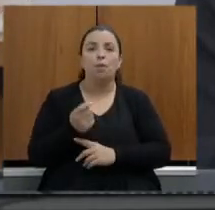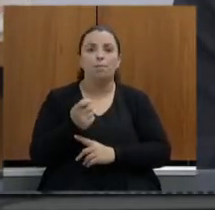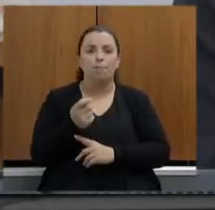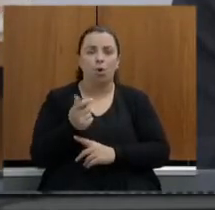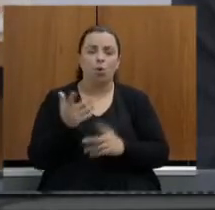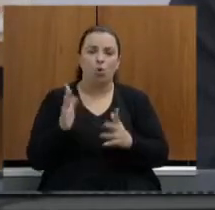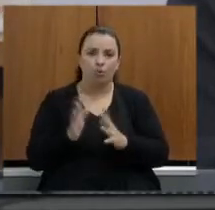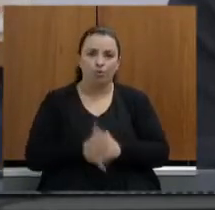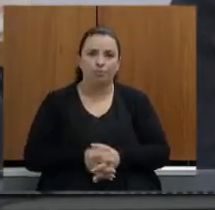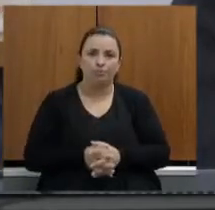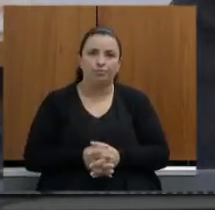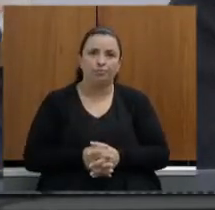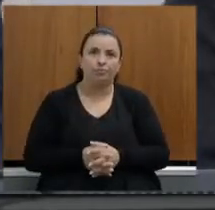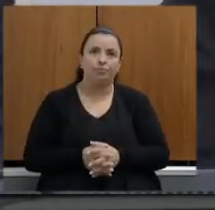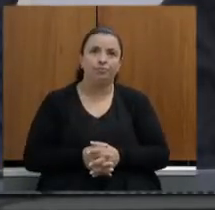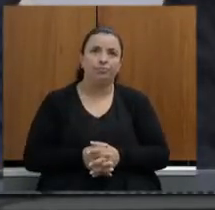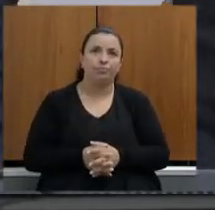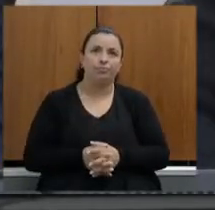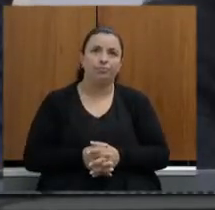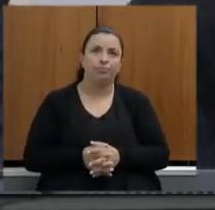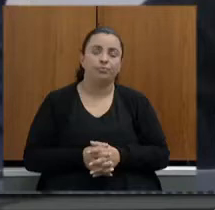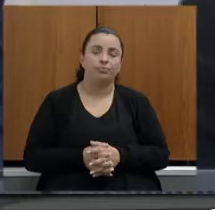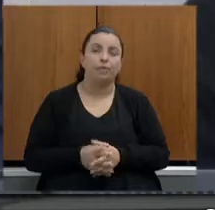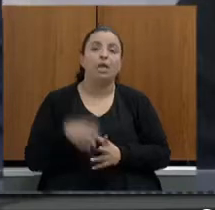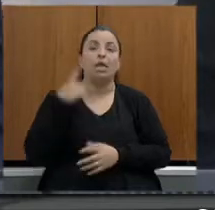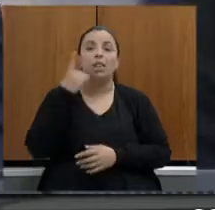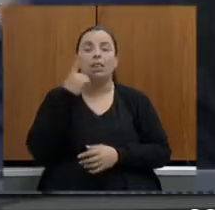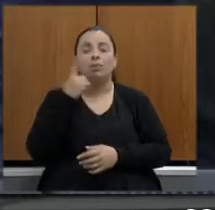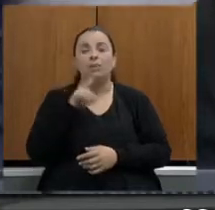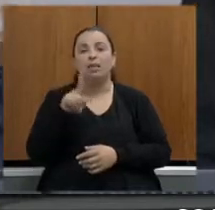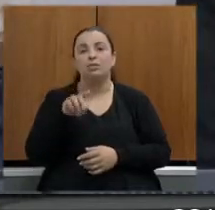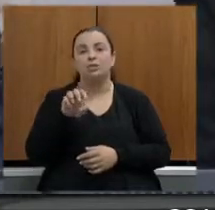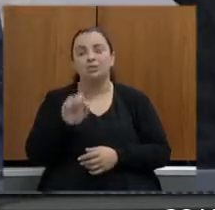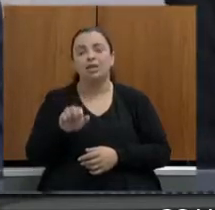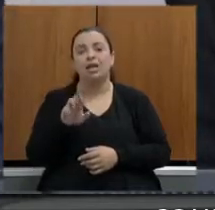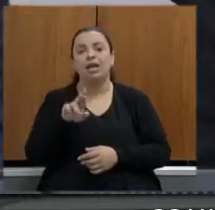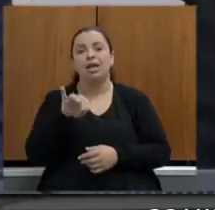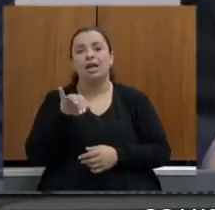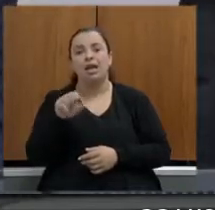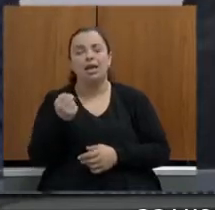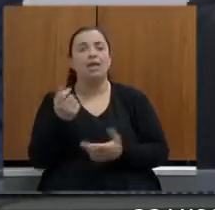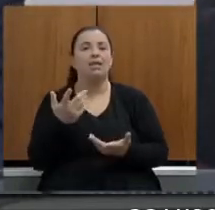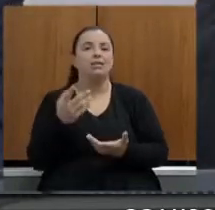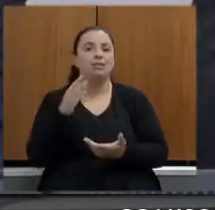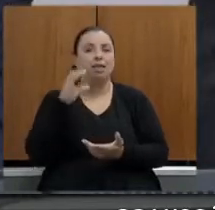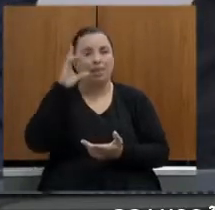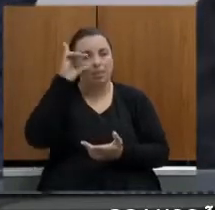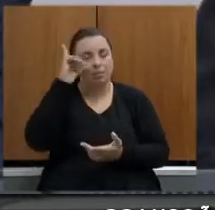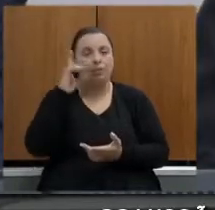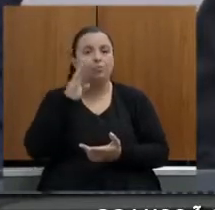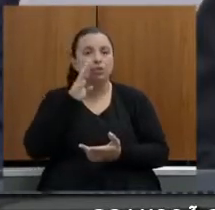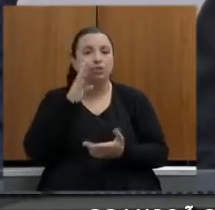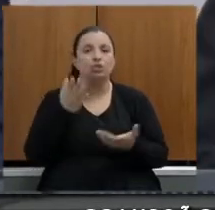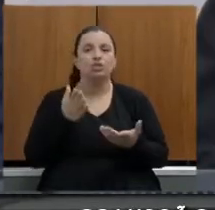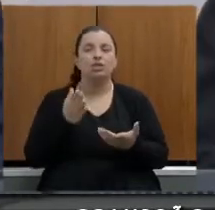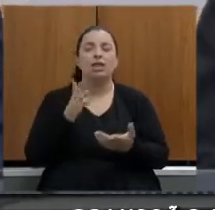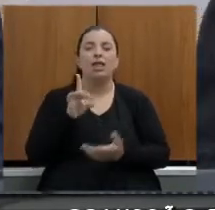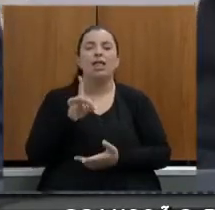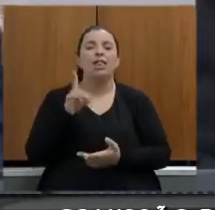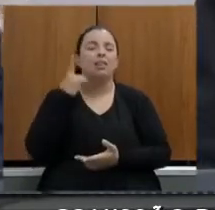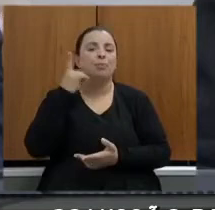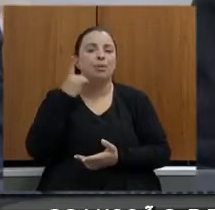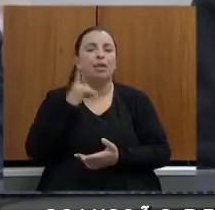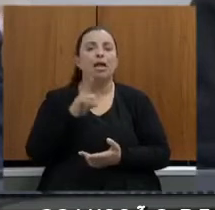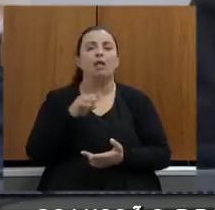casa deputada Celis deputado Zé Reis deputado Charles deputado Mauro Tramonte me mandou uma mensagem aqui especialmente deputado